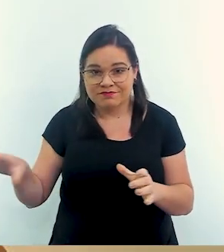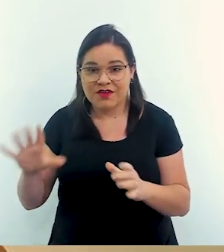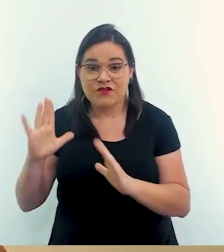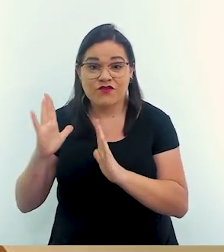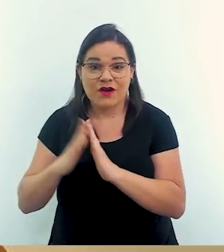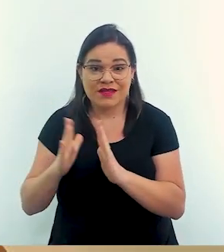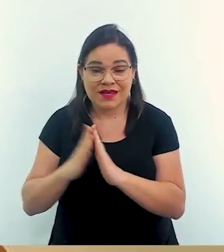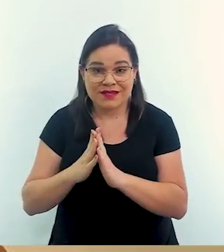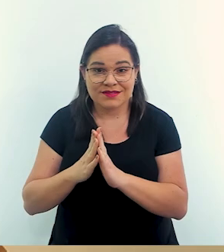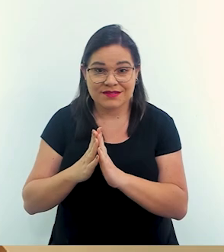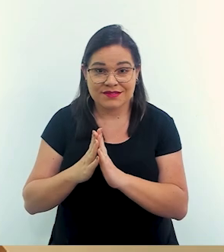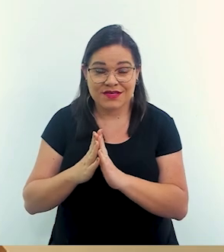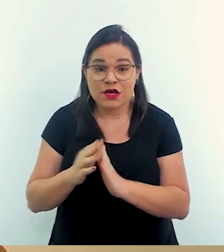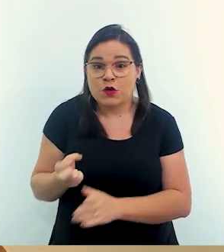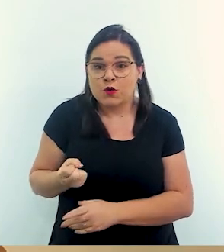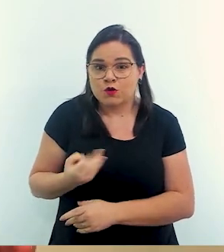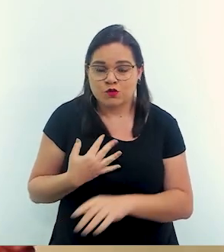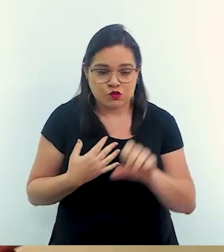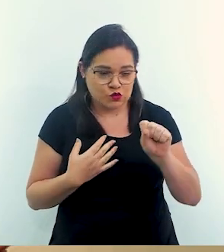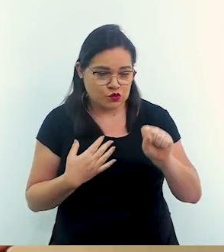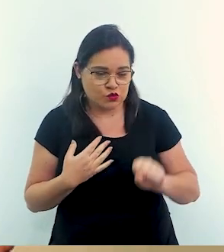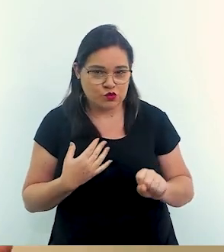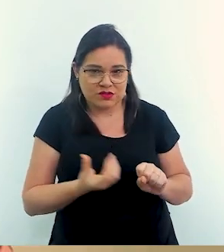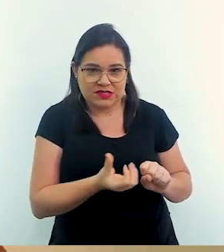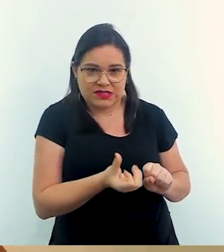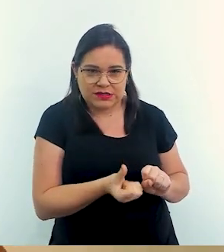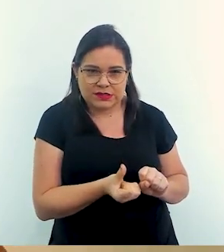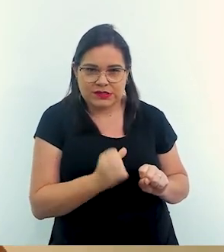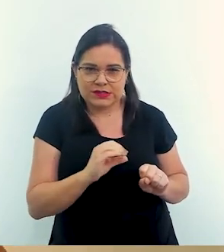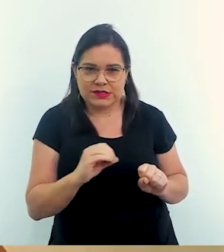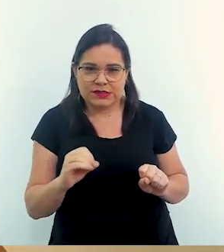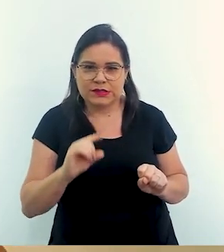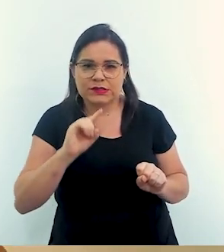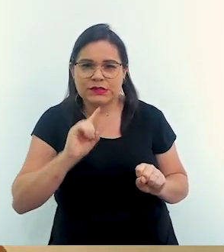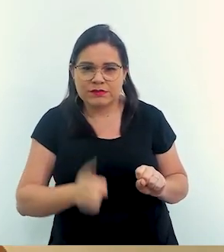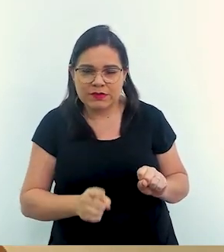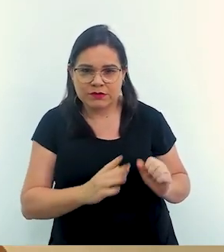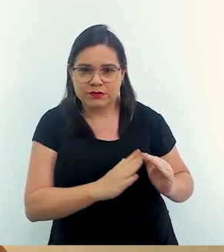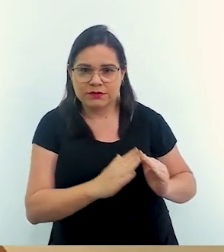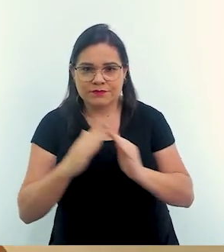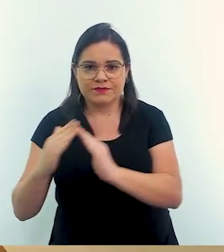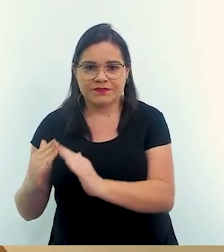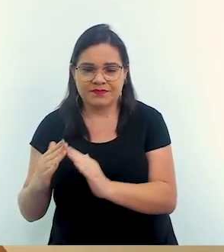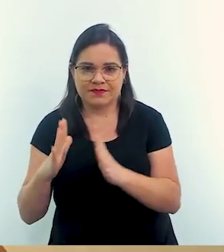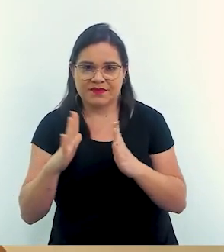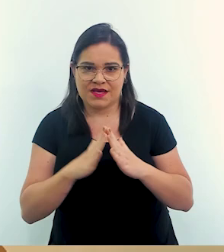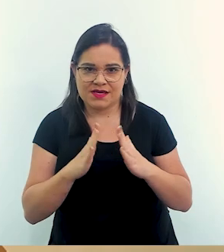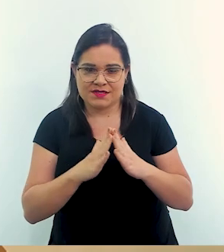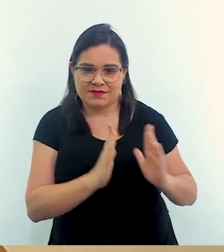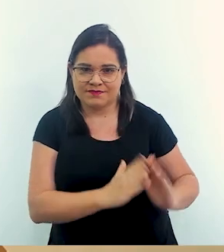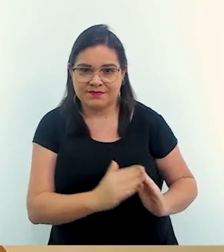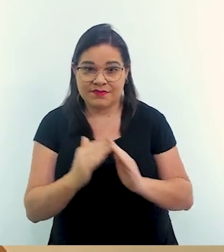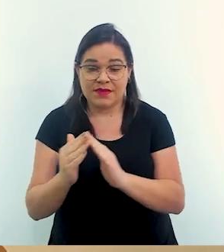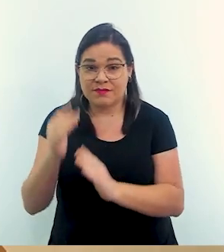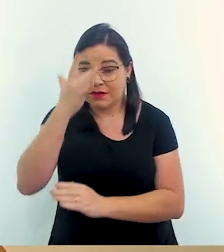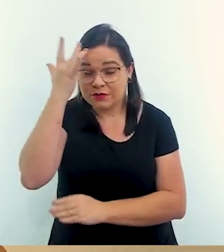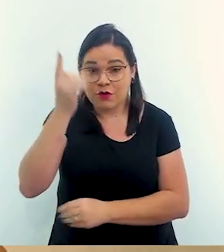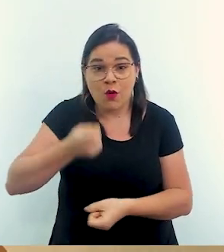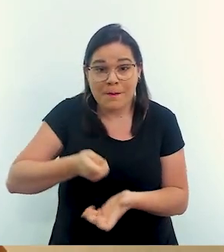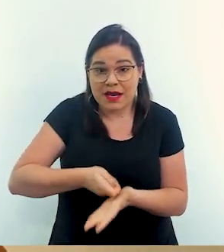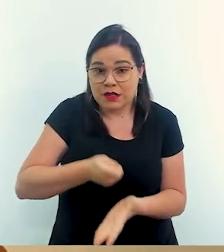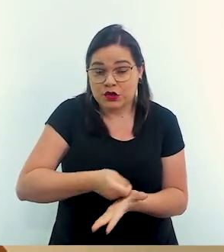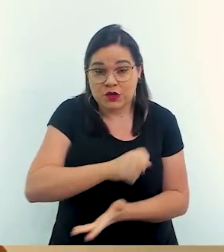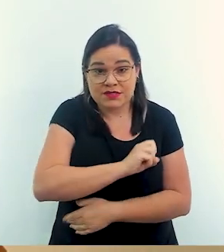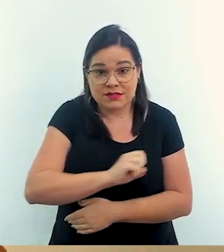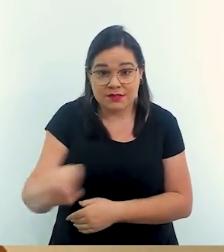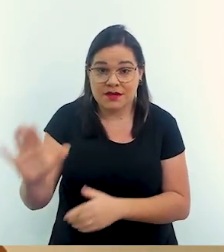pessoas ficaram fora de casa. Os números do sul, atualmente, são 600 mil deslocados. O que é um deslocado? É a pessoa que teve